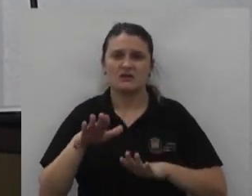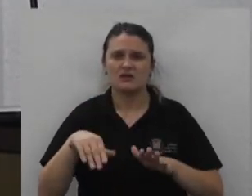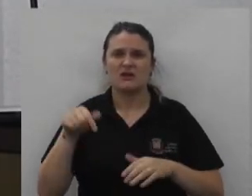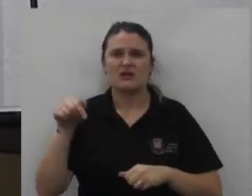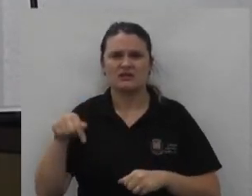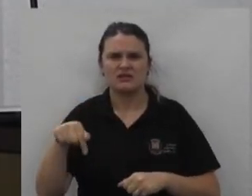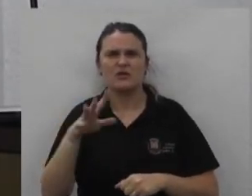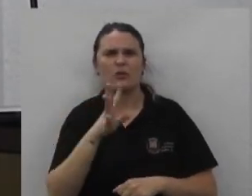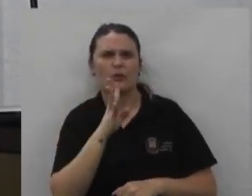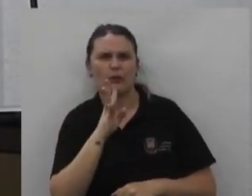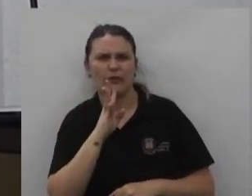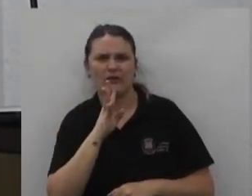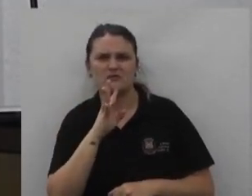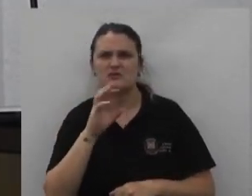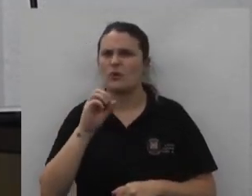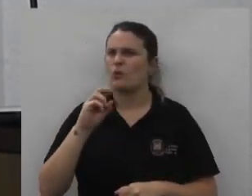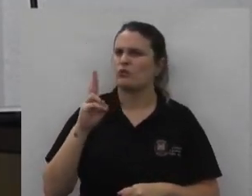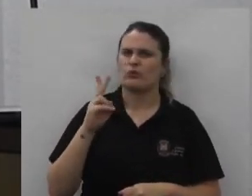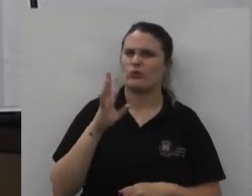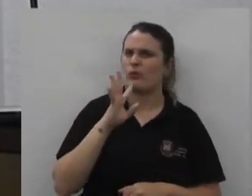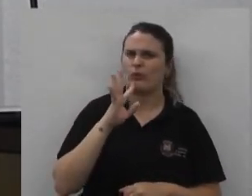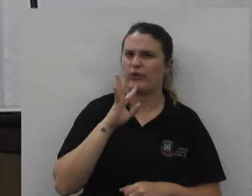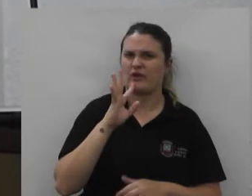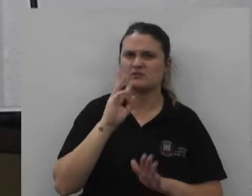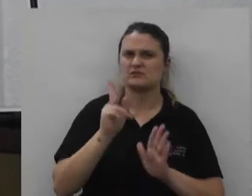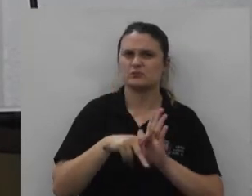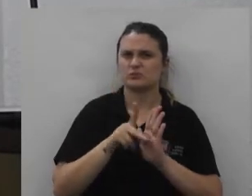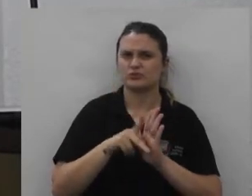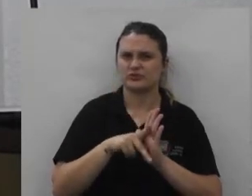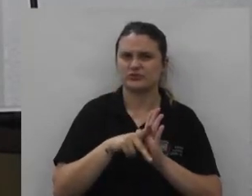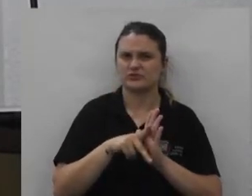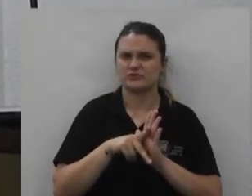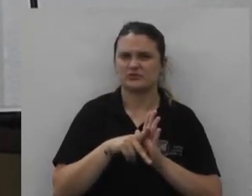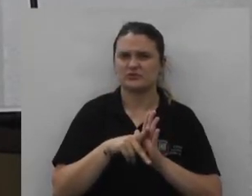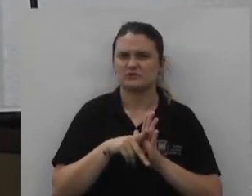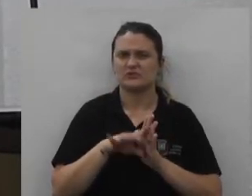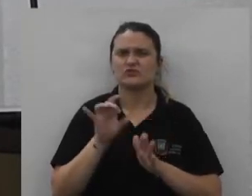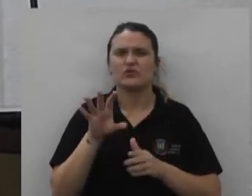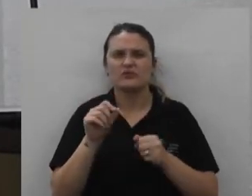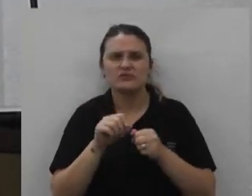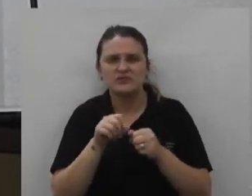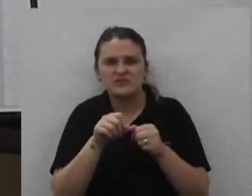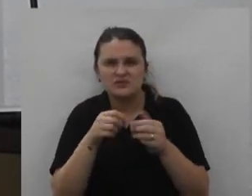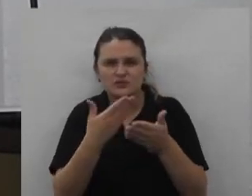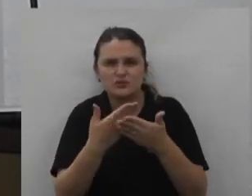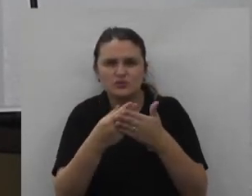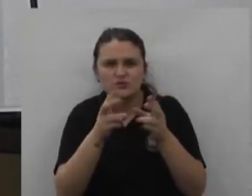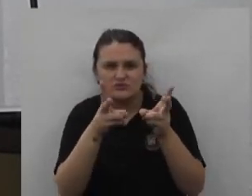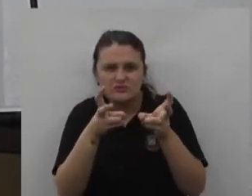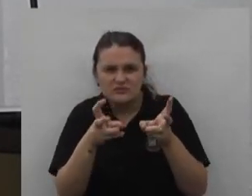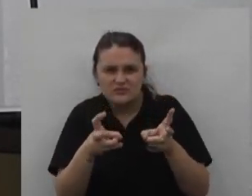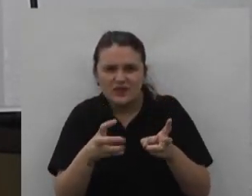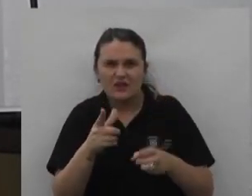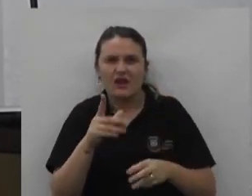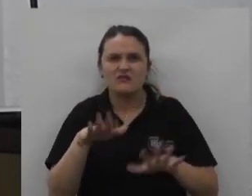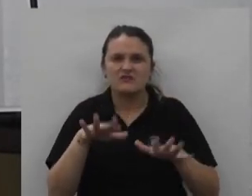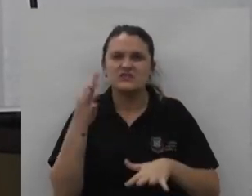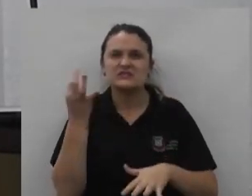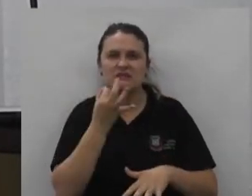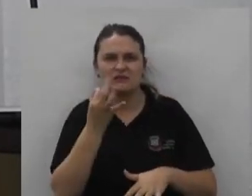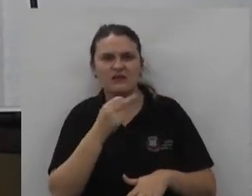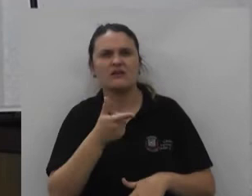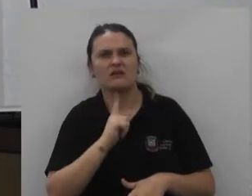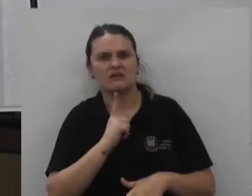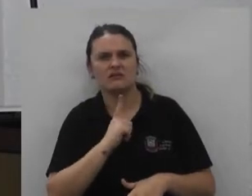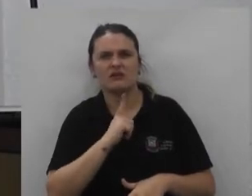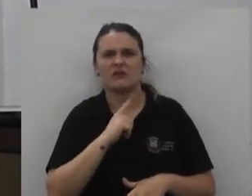aqui conhecem outros desconhecem esse plano basta fazer uma análise a tal certeza que eles tinham